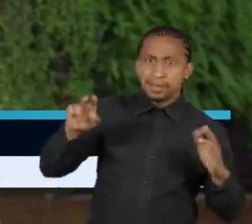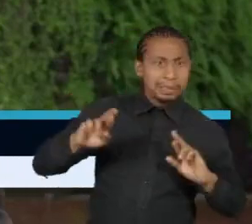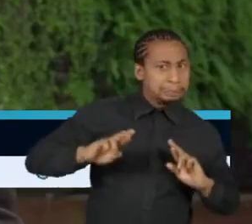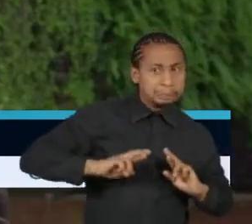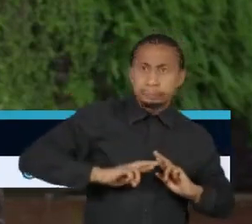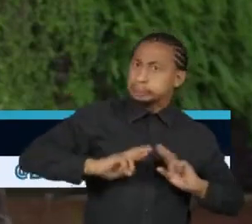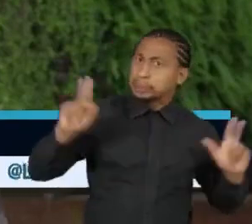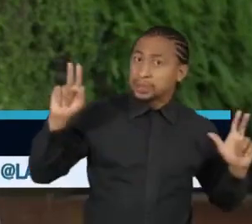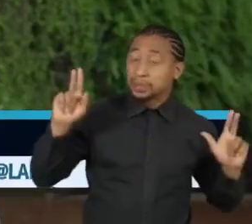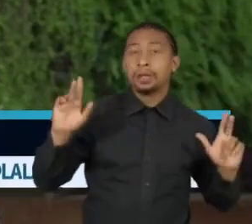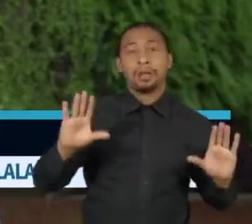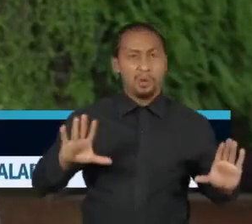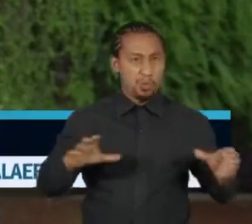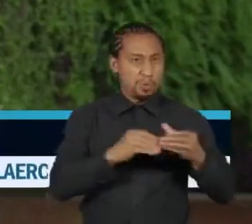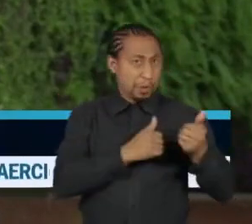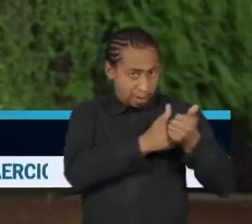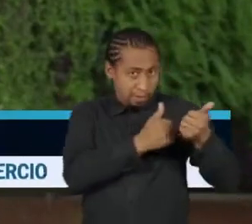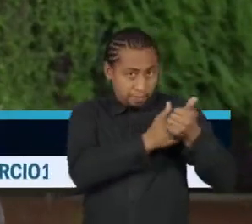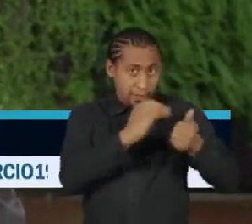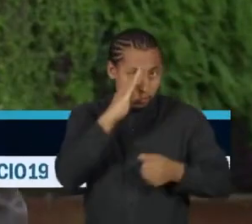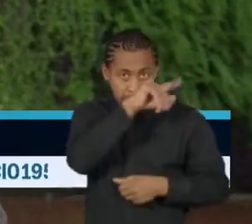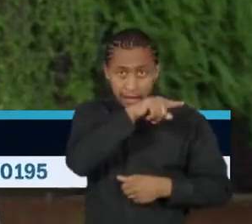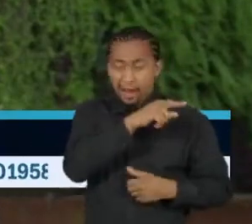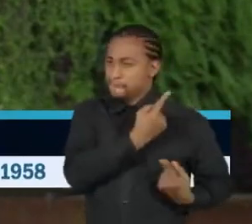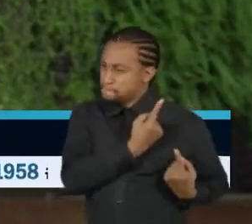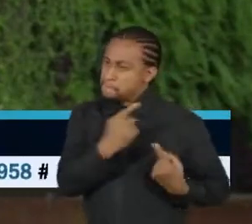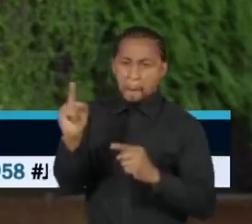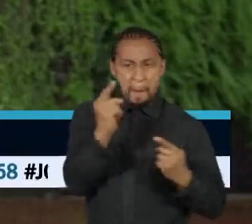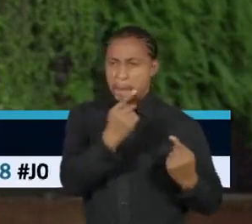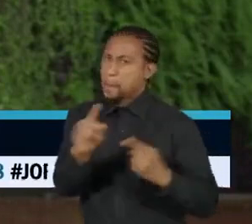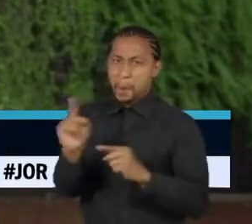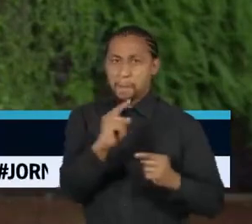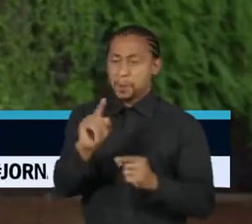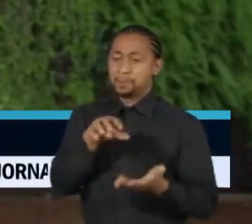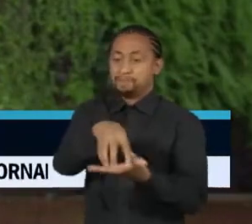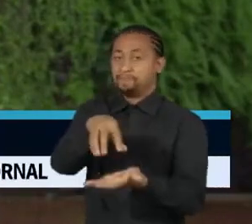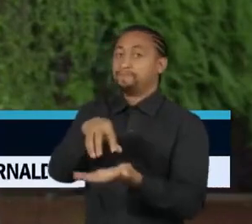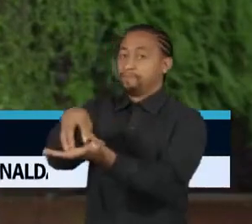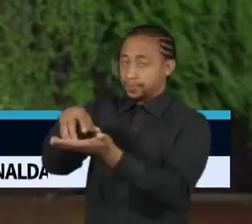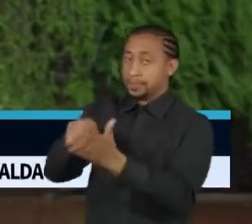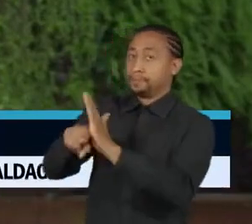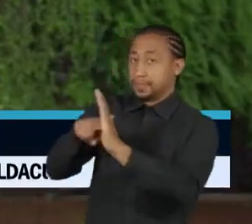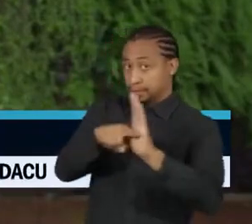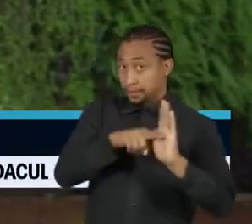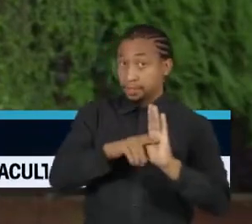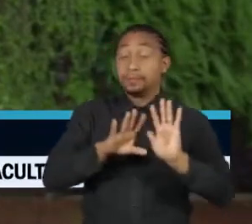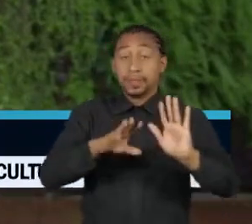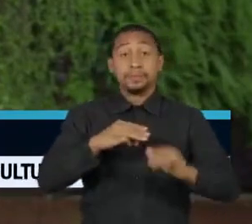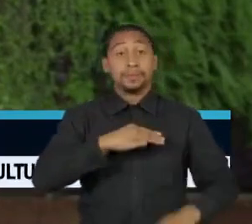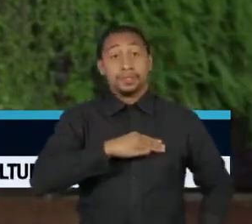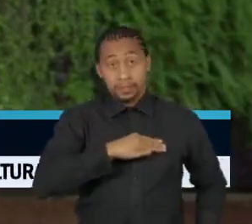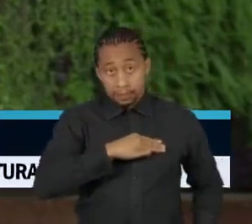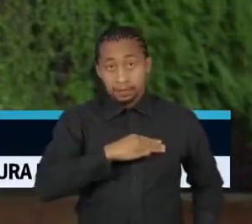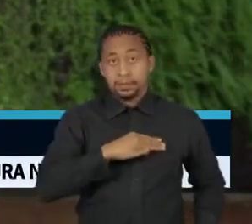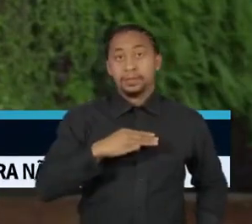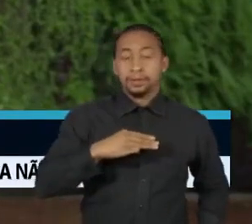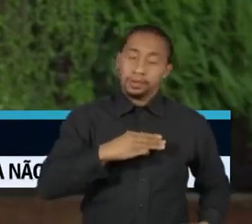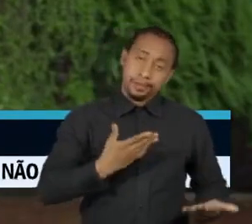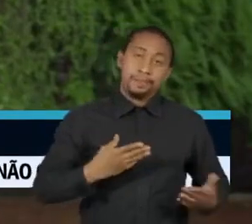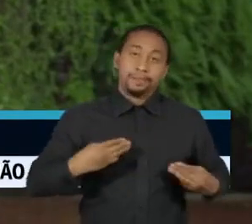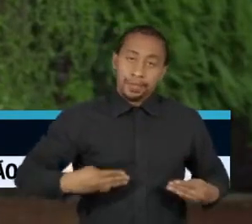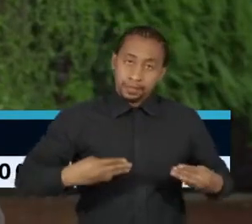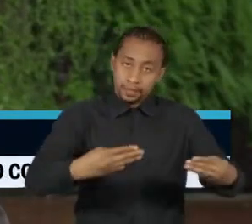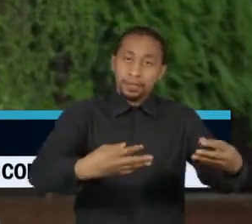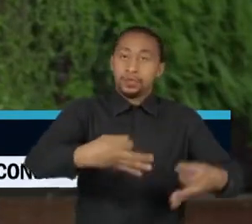longe do que indicaram as urnas. A ofensiva bolsonarista partiu do Ministério da Justiça, que acionou a Polícia Federal e o CAD,